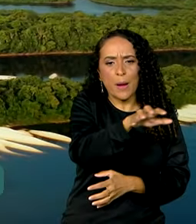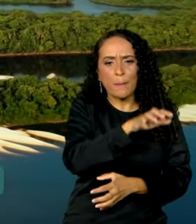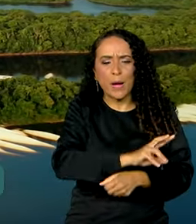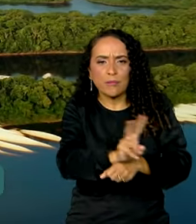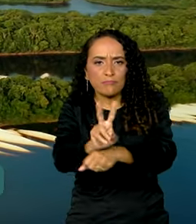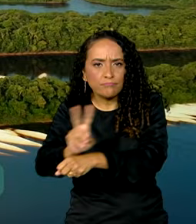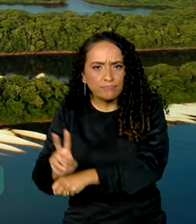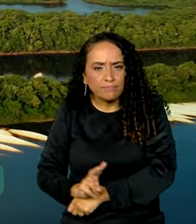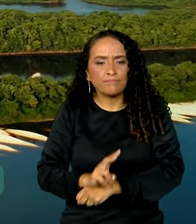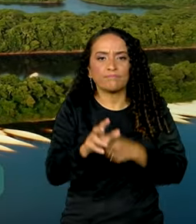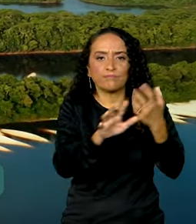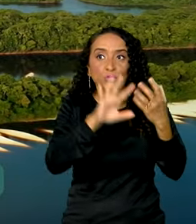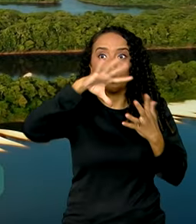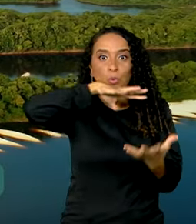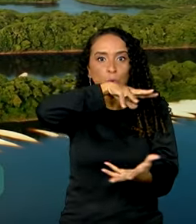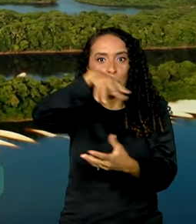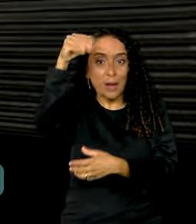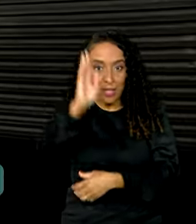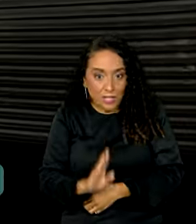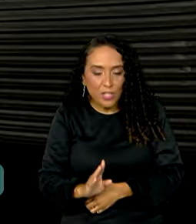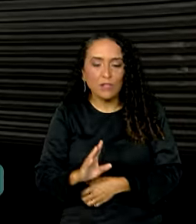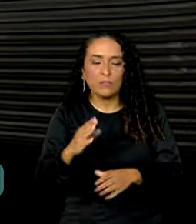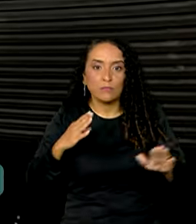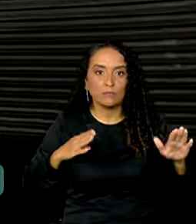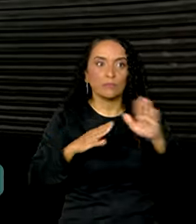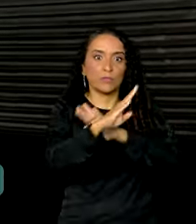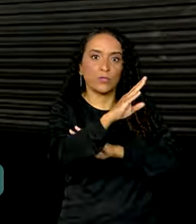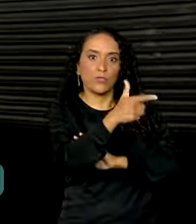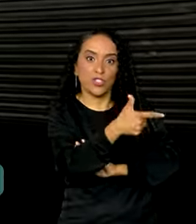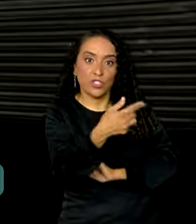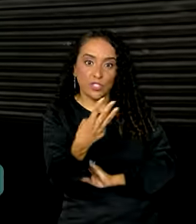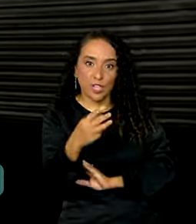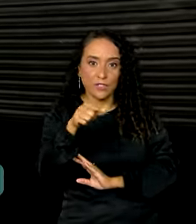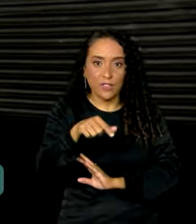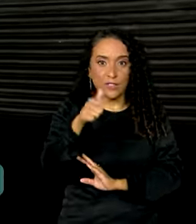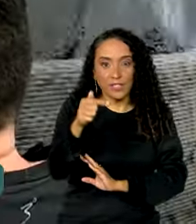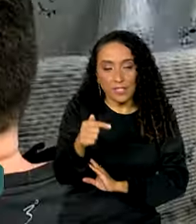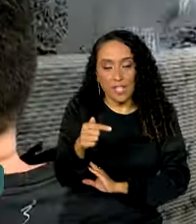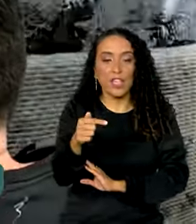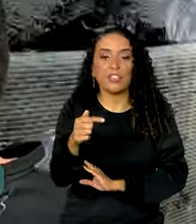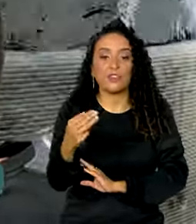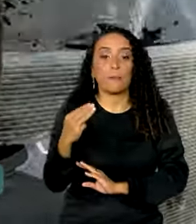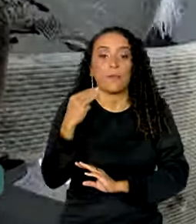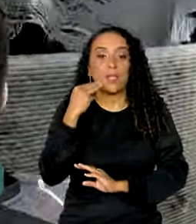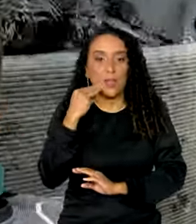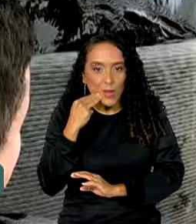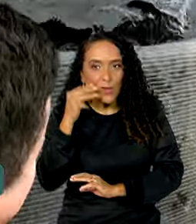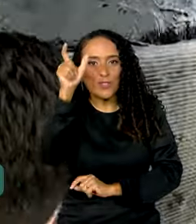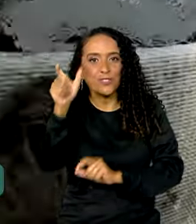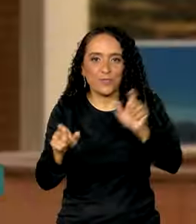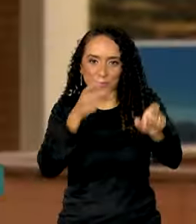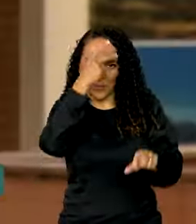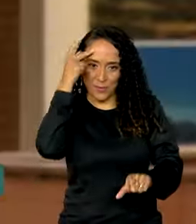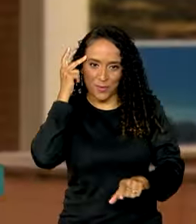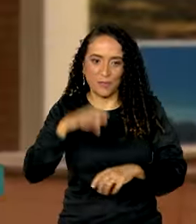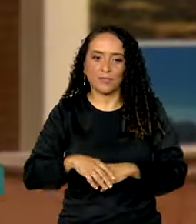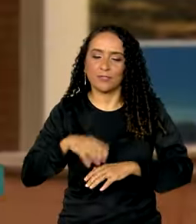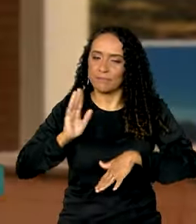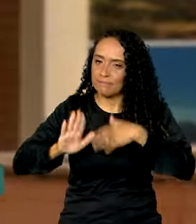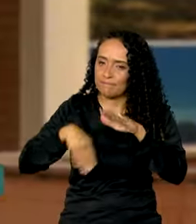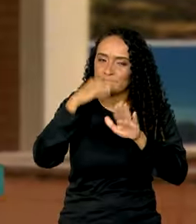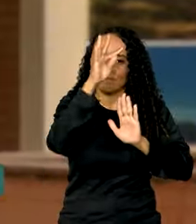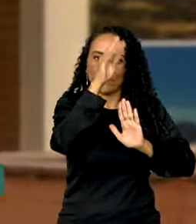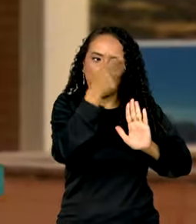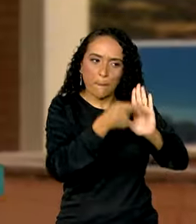conservação do país ultrapassou os 23,7 milhões de pessoas. O desenvolvimento de